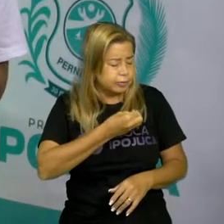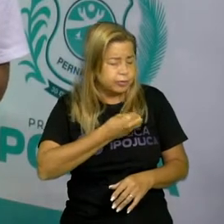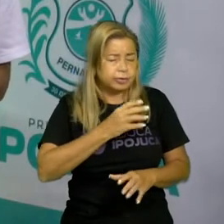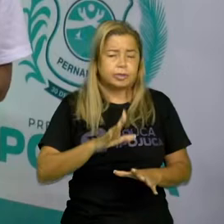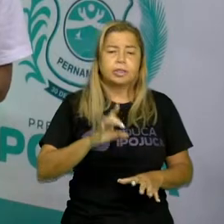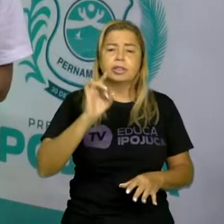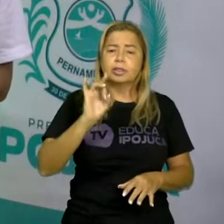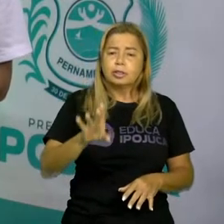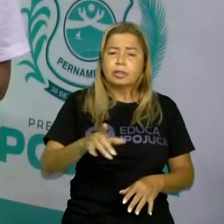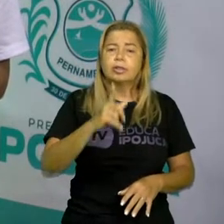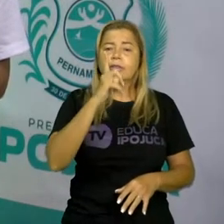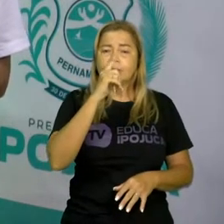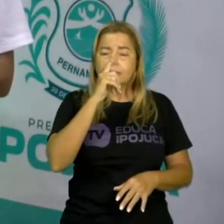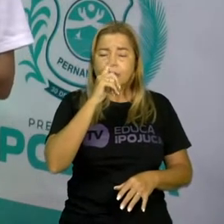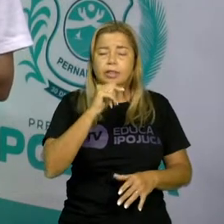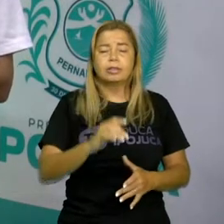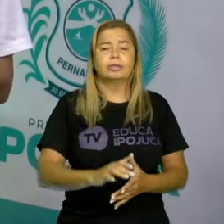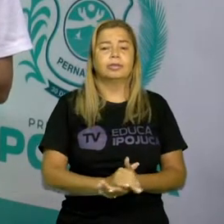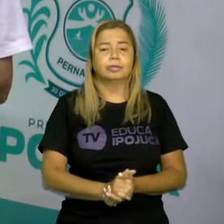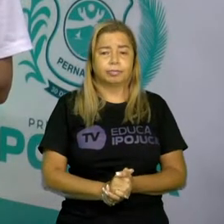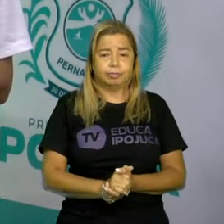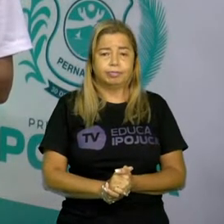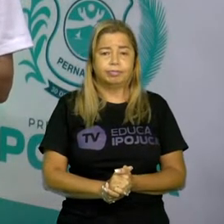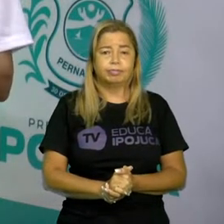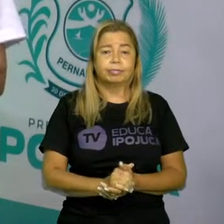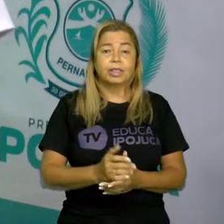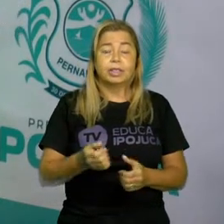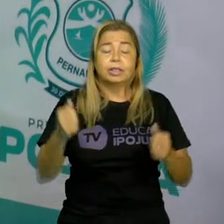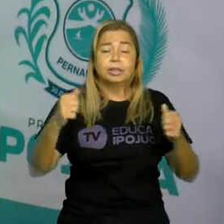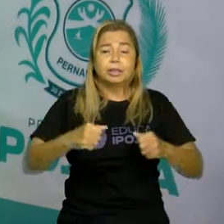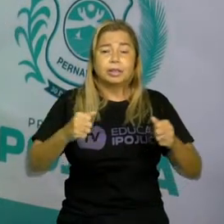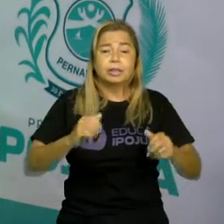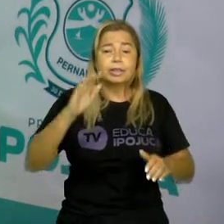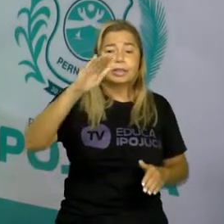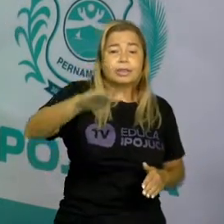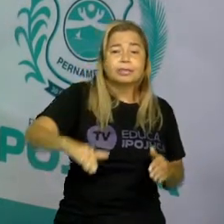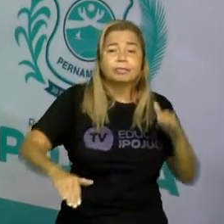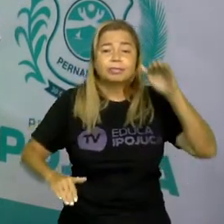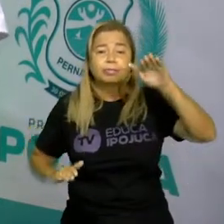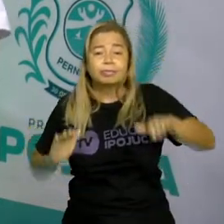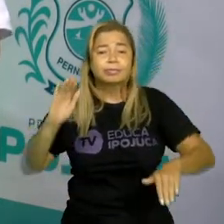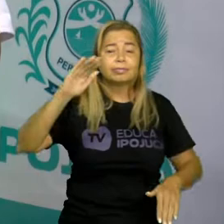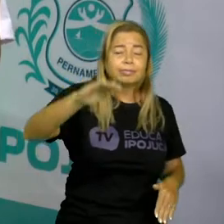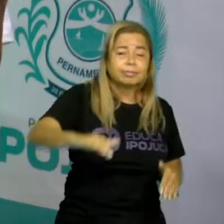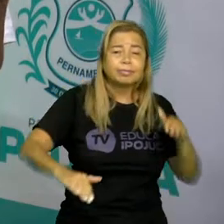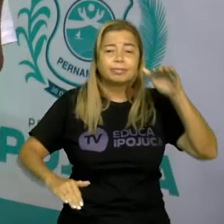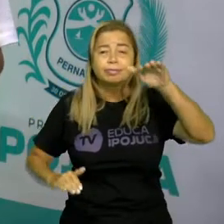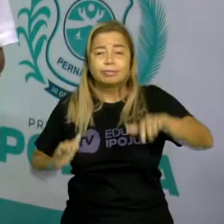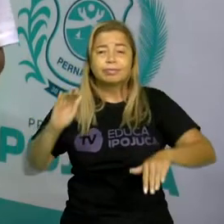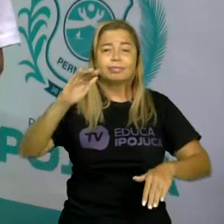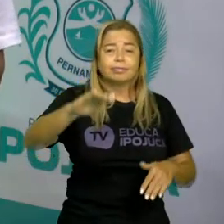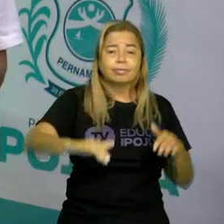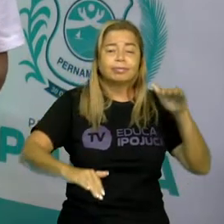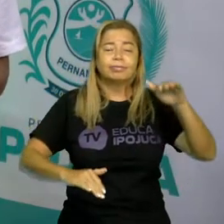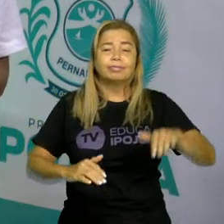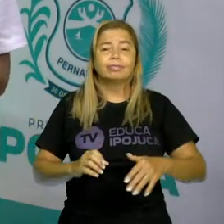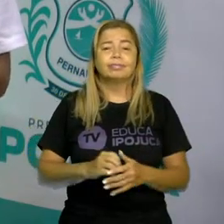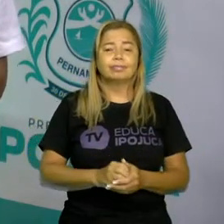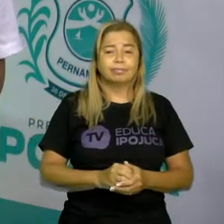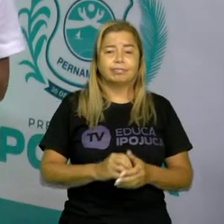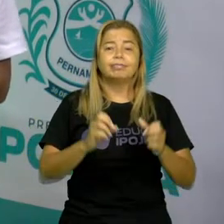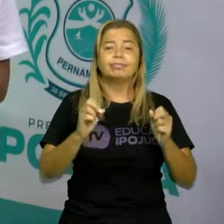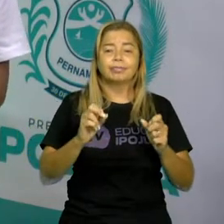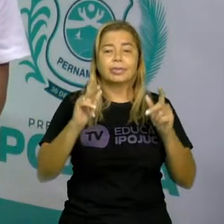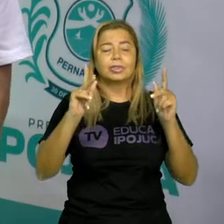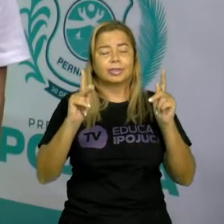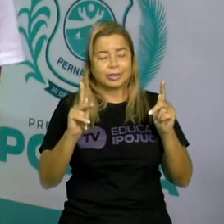na água, tá certo? Ele tem que nadar. Quando ele tira, ele vai falar, tá? O ar que é tão precioso